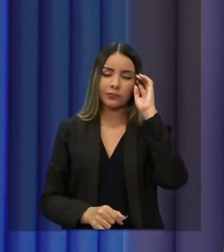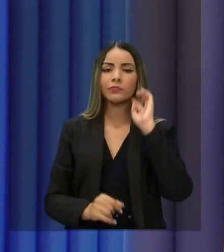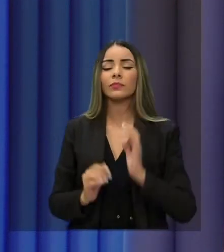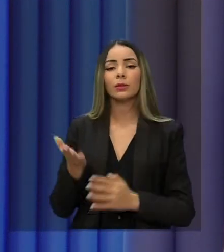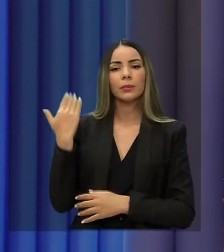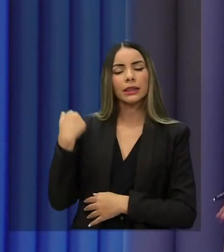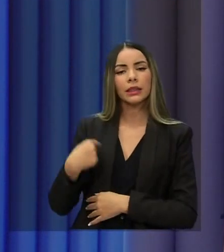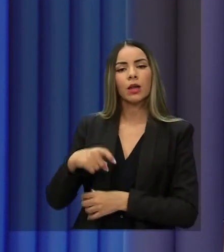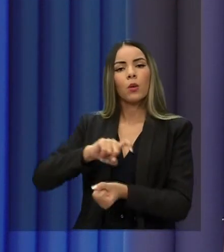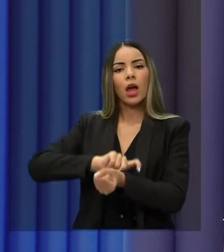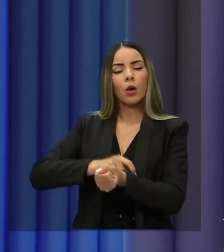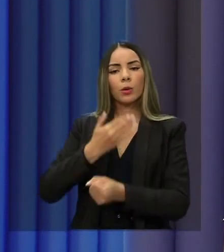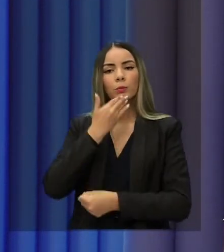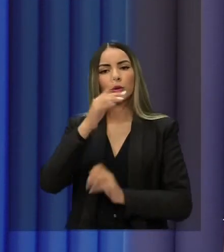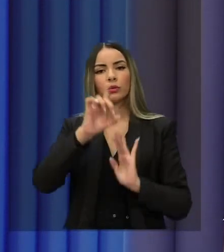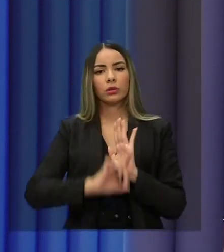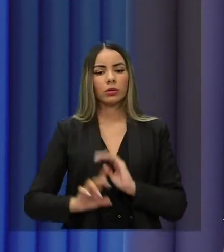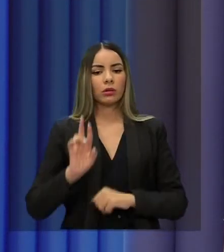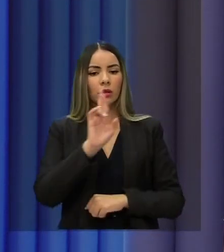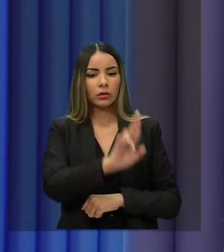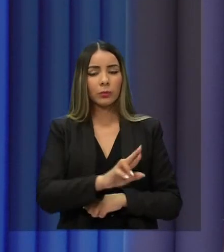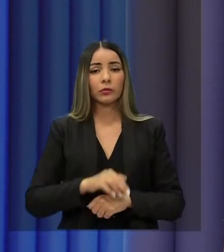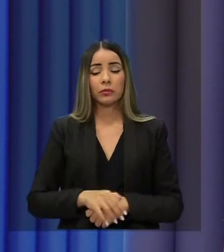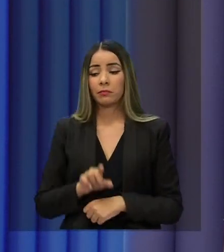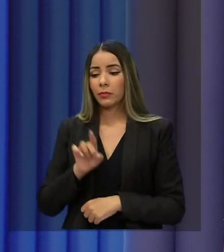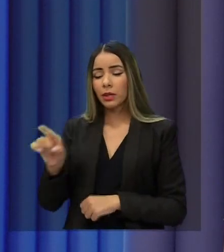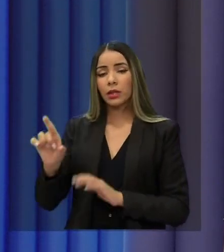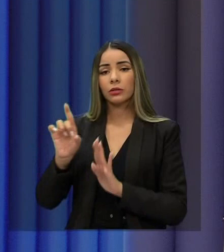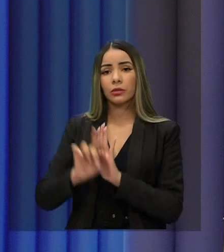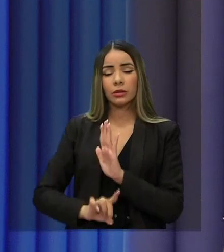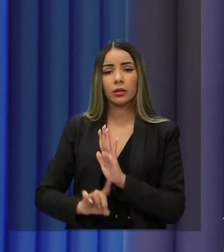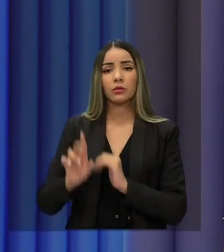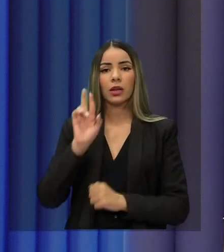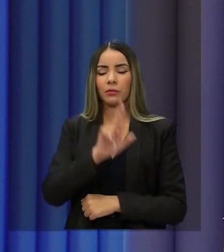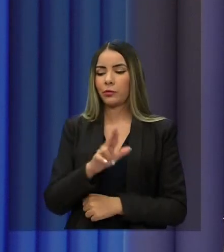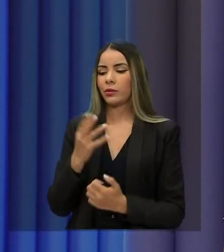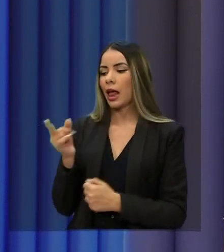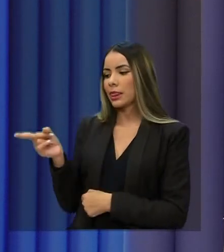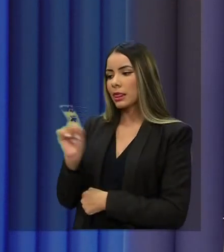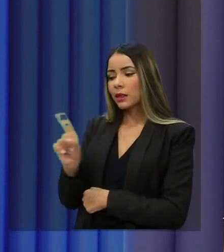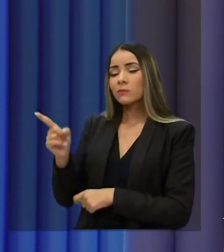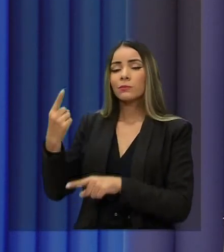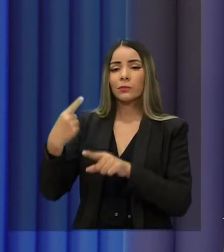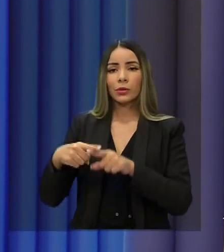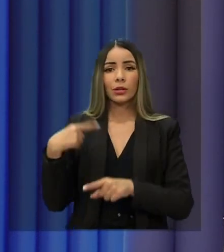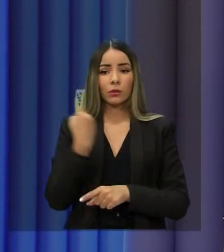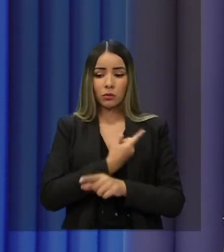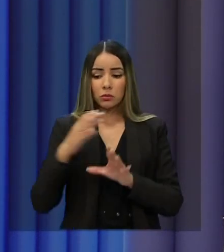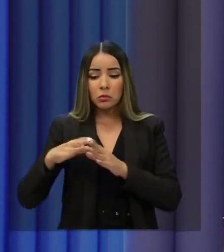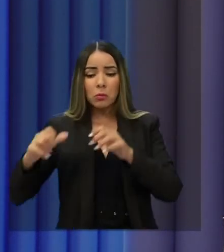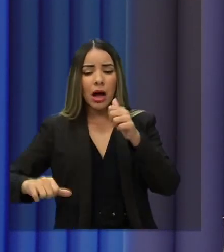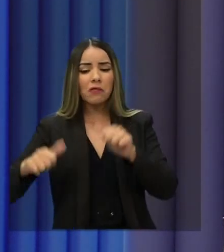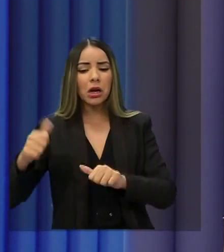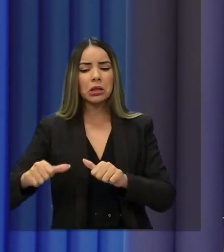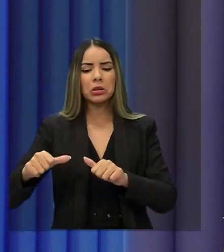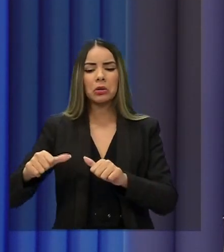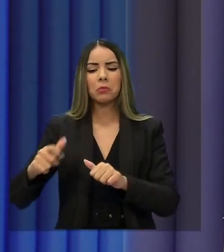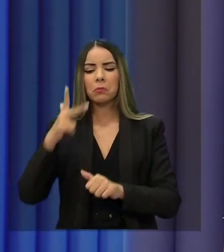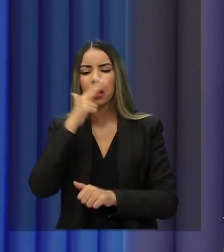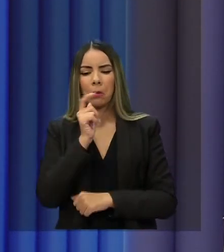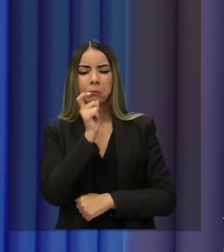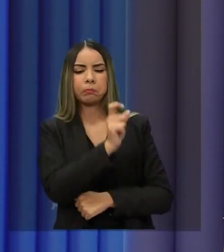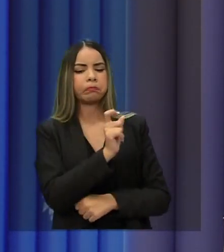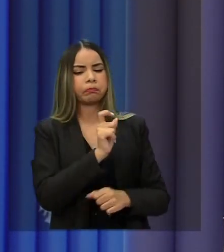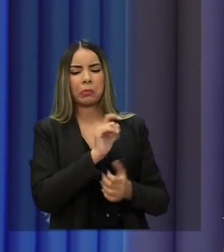de Freitas, pediu direito de resposta. O pedido de direito de resposta, então, foi negado porque a nossa produção avaliou que não houve ofensa